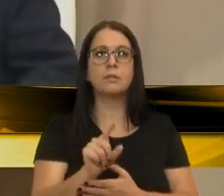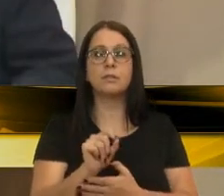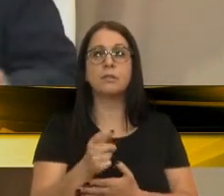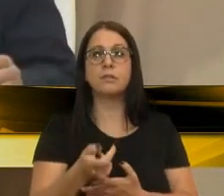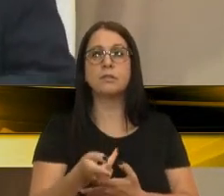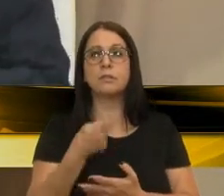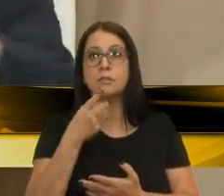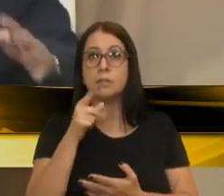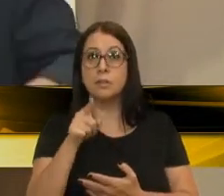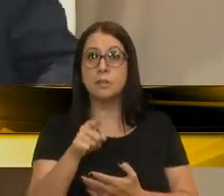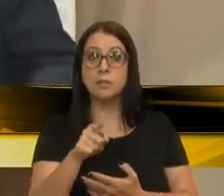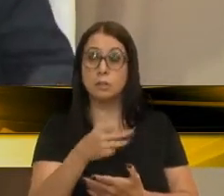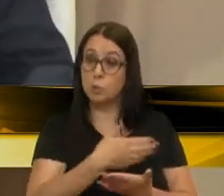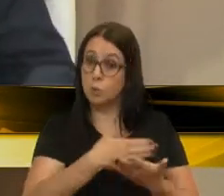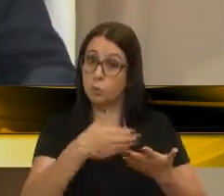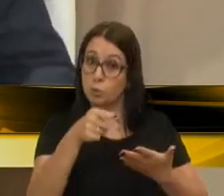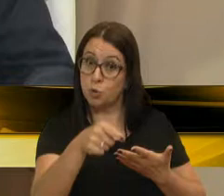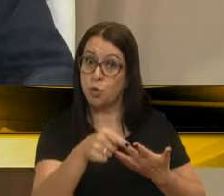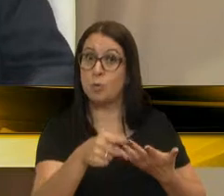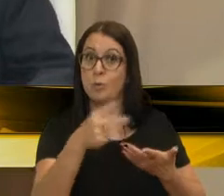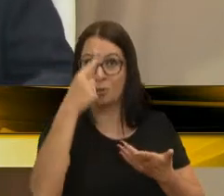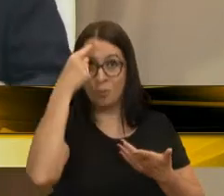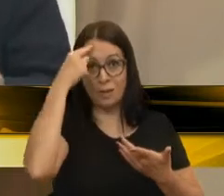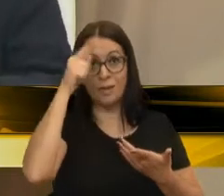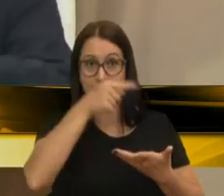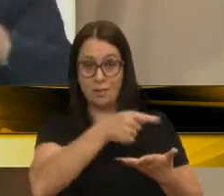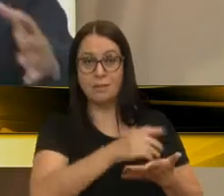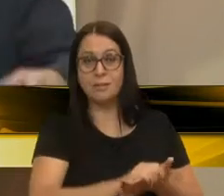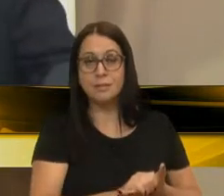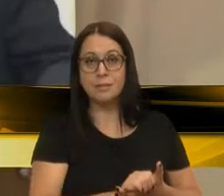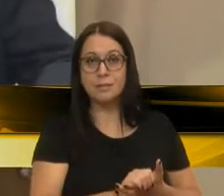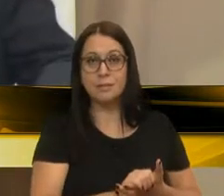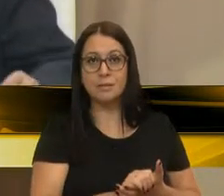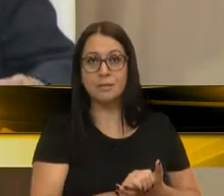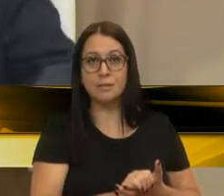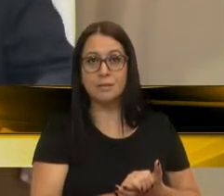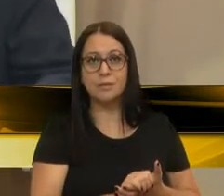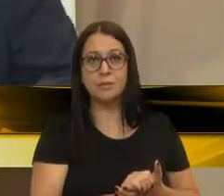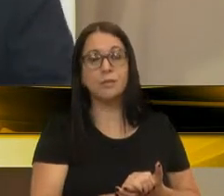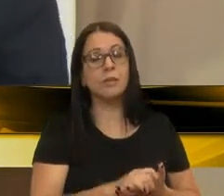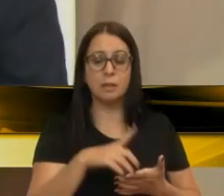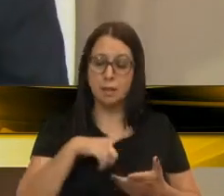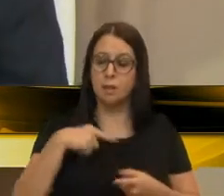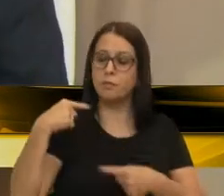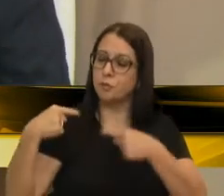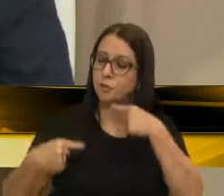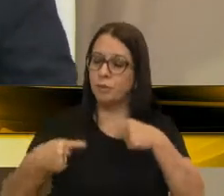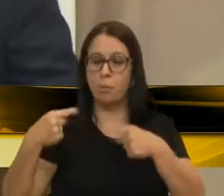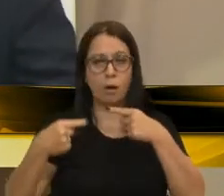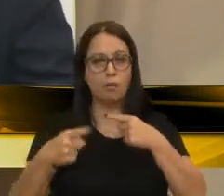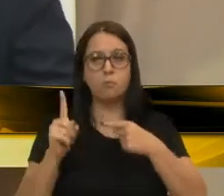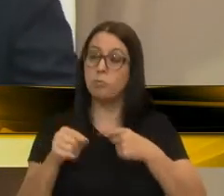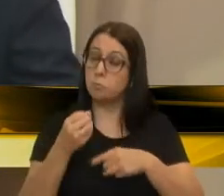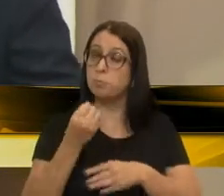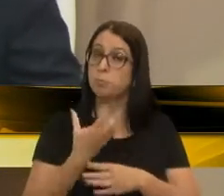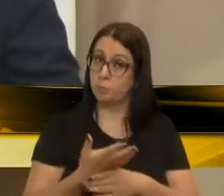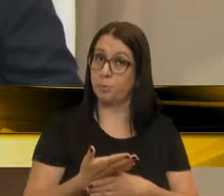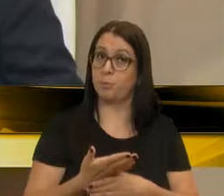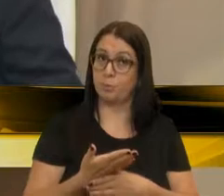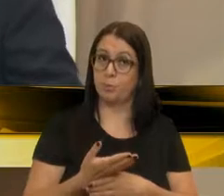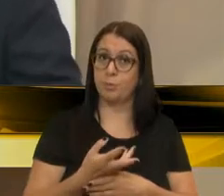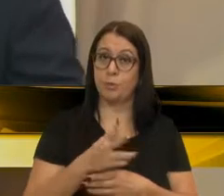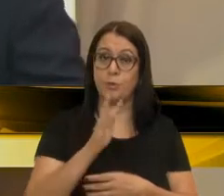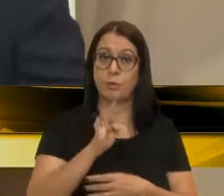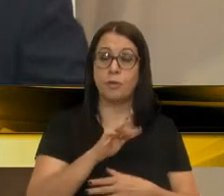a senhora que puxou, que ouviu o debate, o debate bom, quando nós saímos da nossa